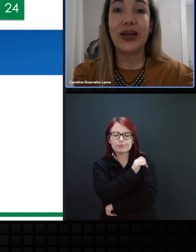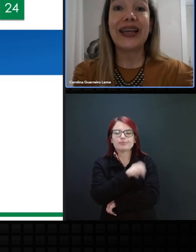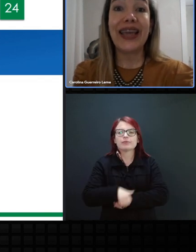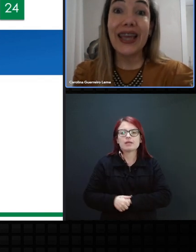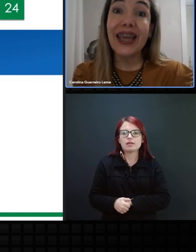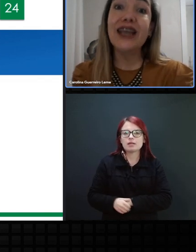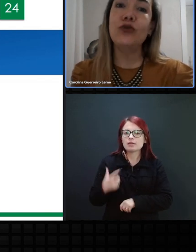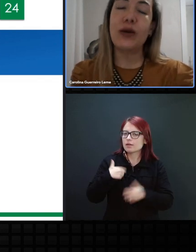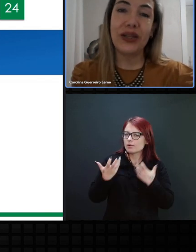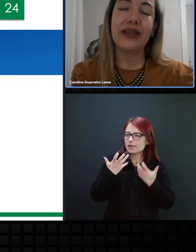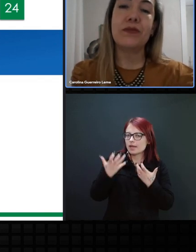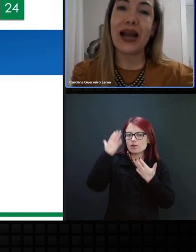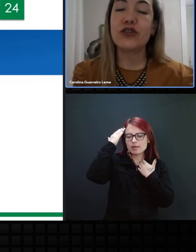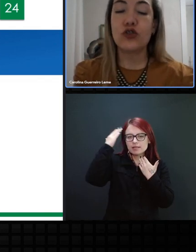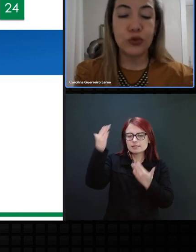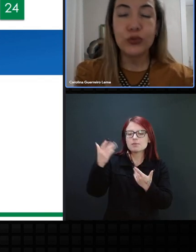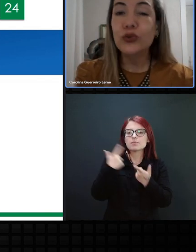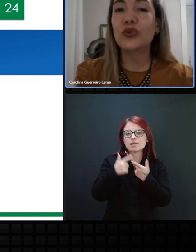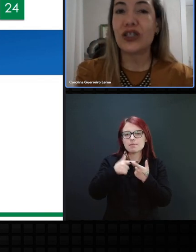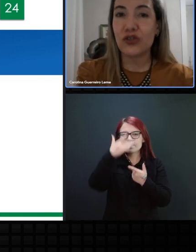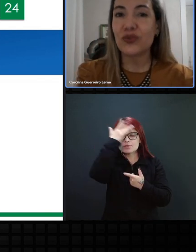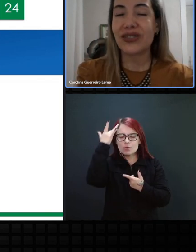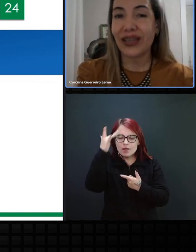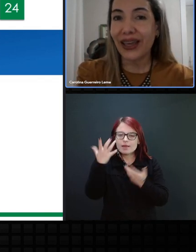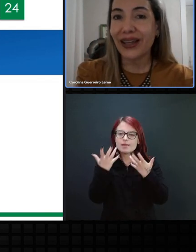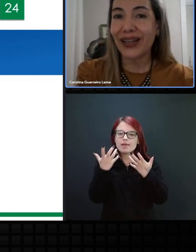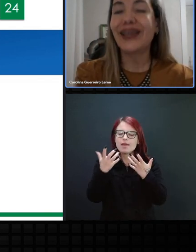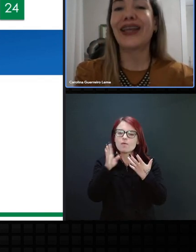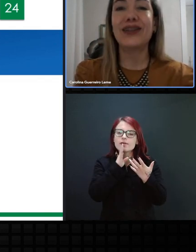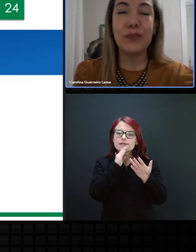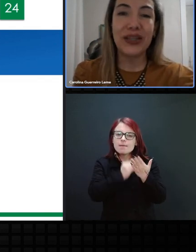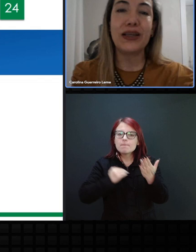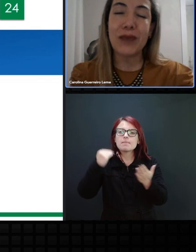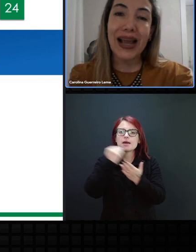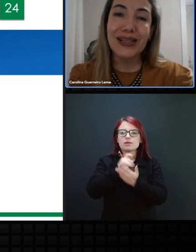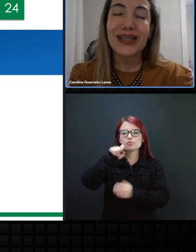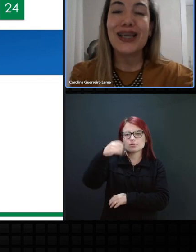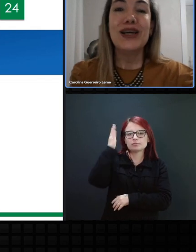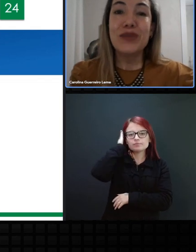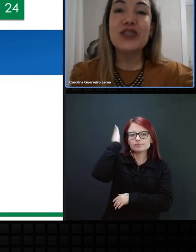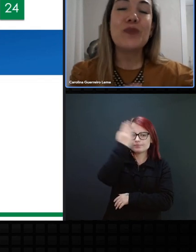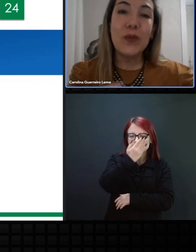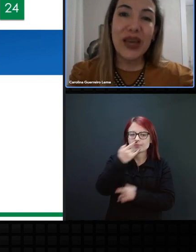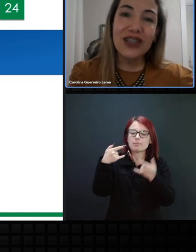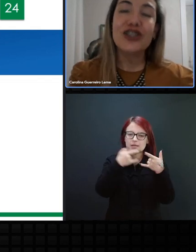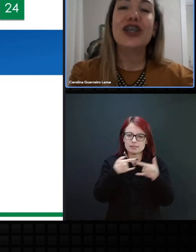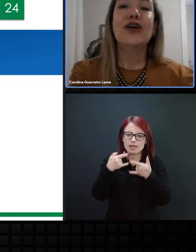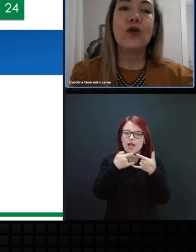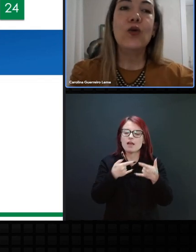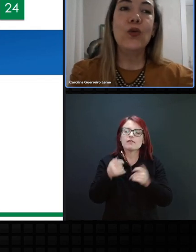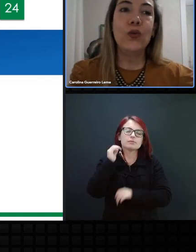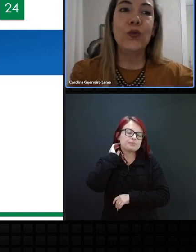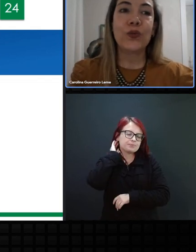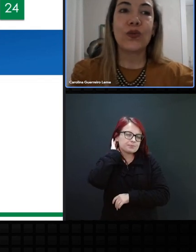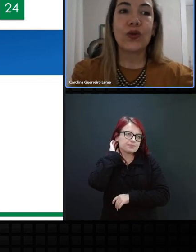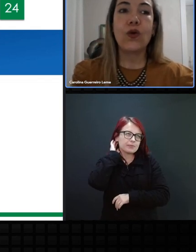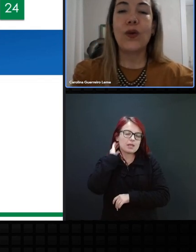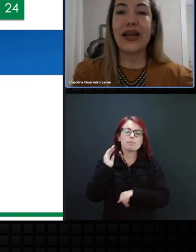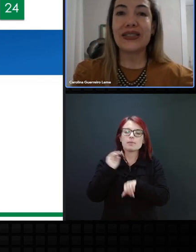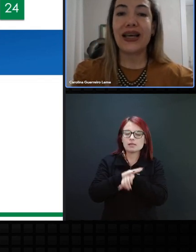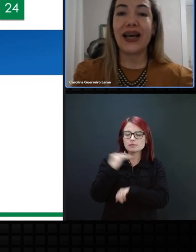estejam querendo aprender mais sobre o mundo da surdo e cegueira, querendo aprender mais, principalmente com